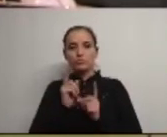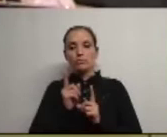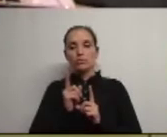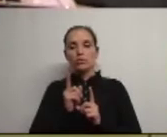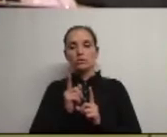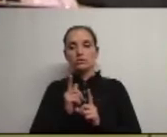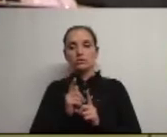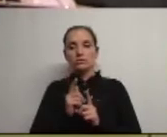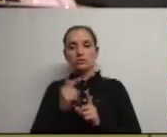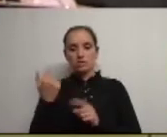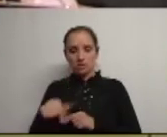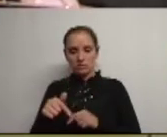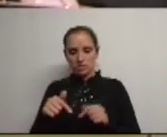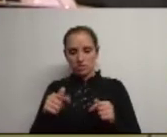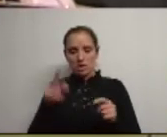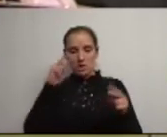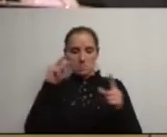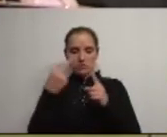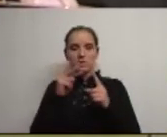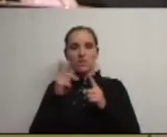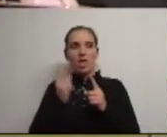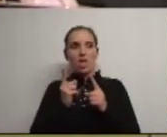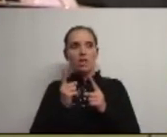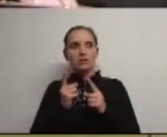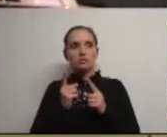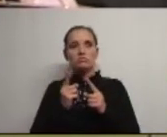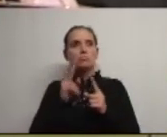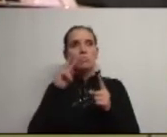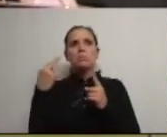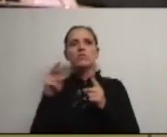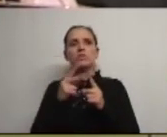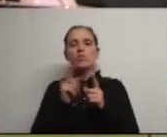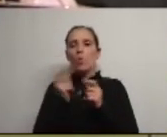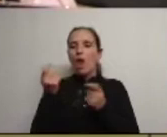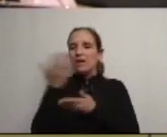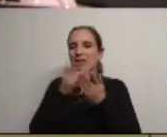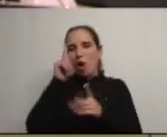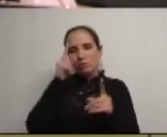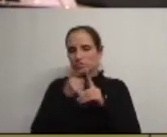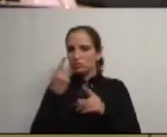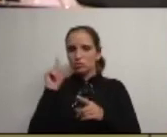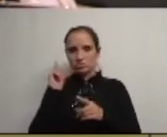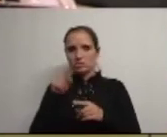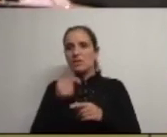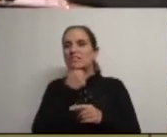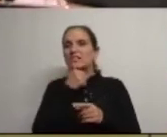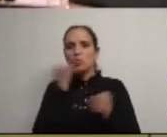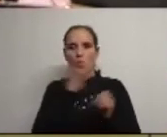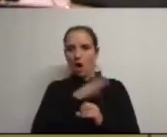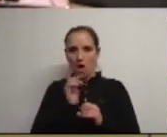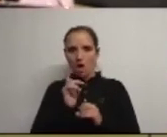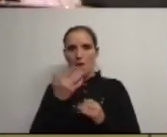temos e a nossa perspectiva disto não é uma perspectiva economicista isto não está nada decidido